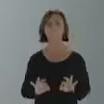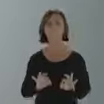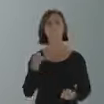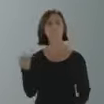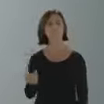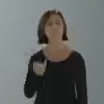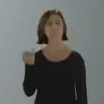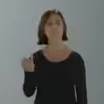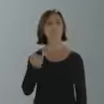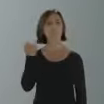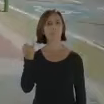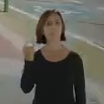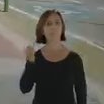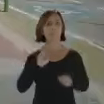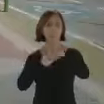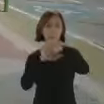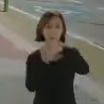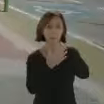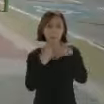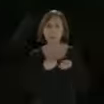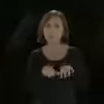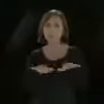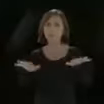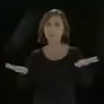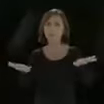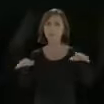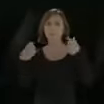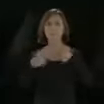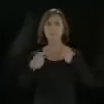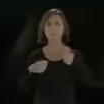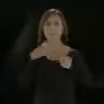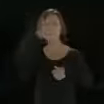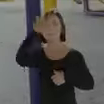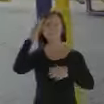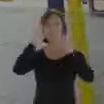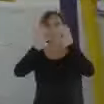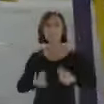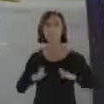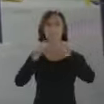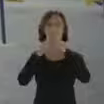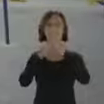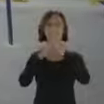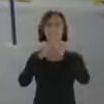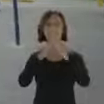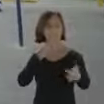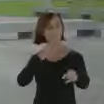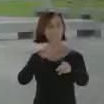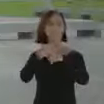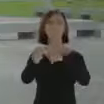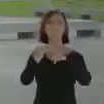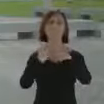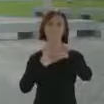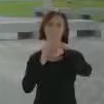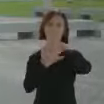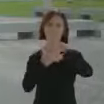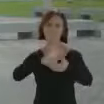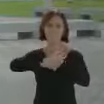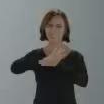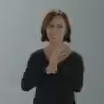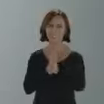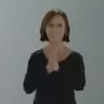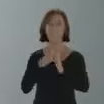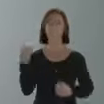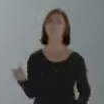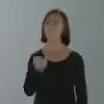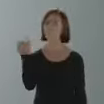necessária. A pandemia nos leva ao isolamento social. E ele dá resultados. Nada é mais